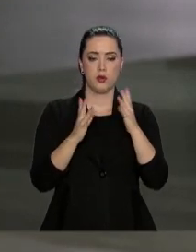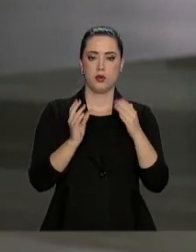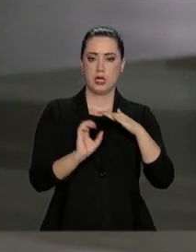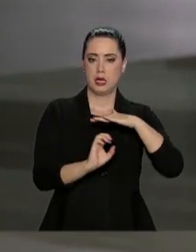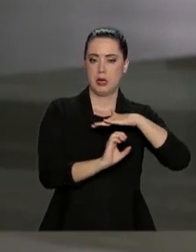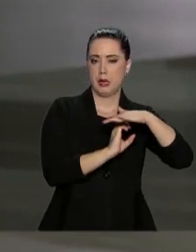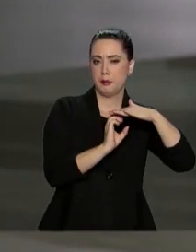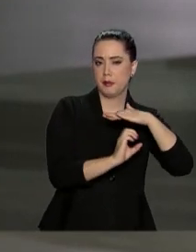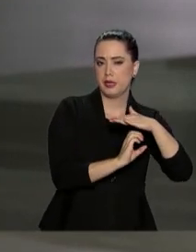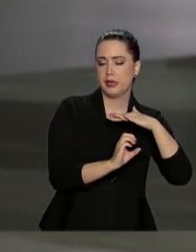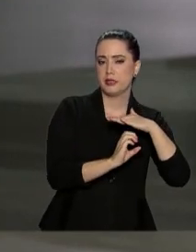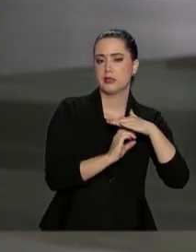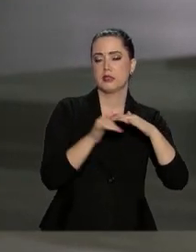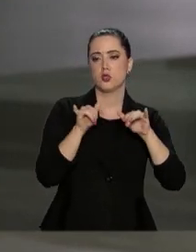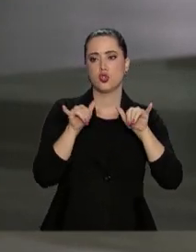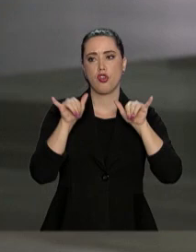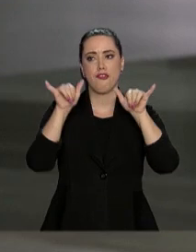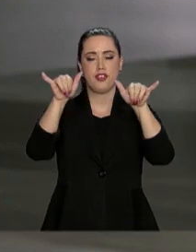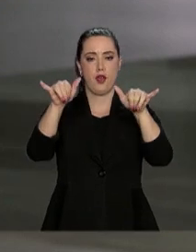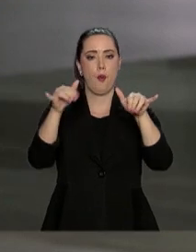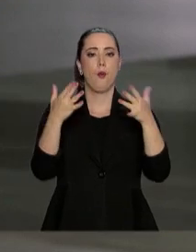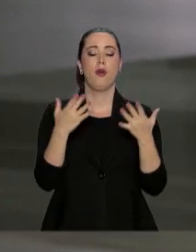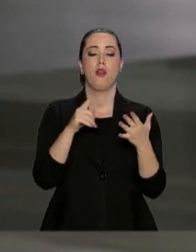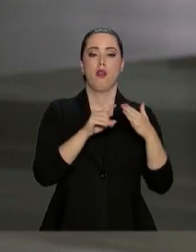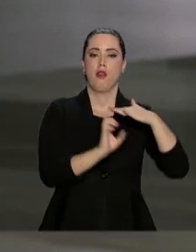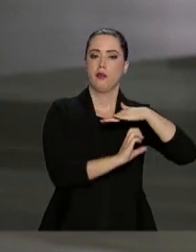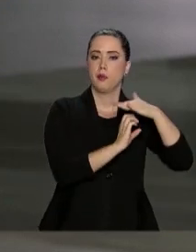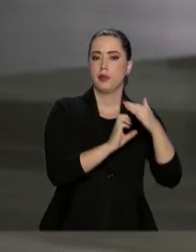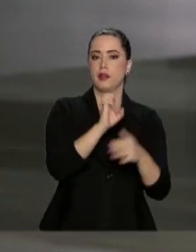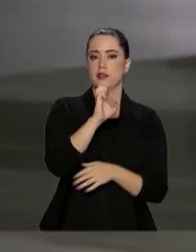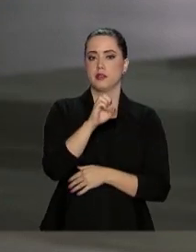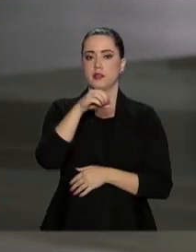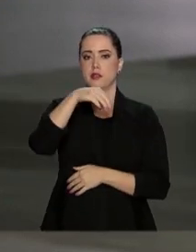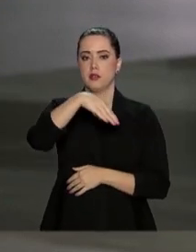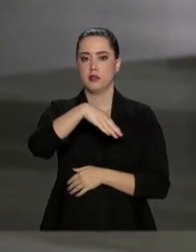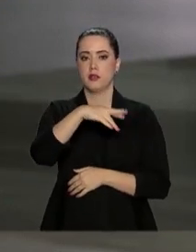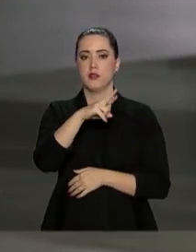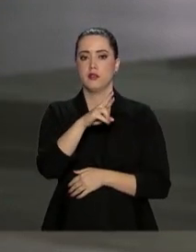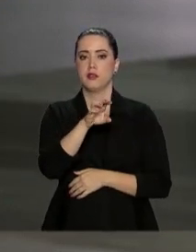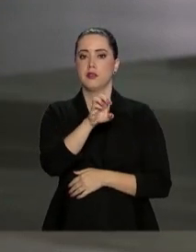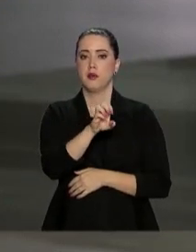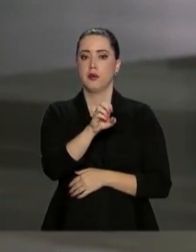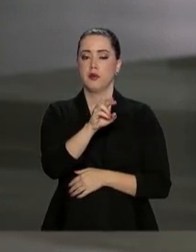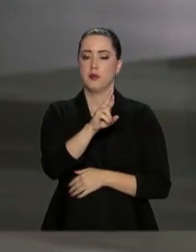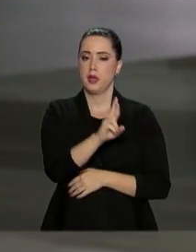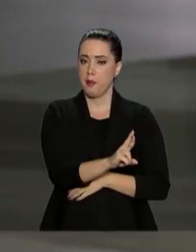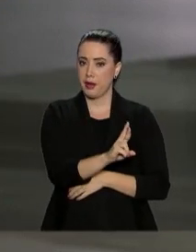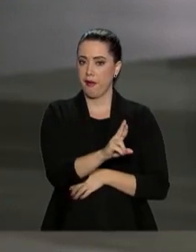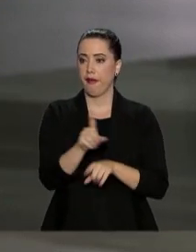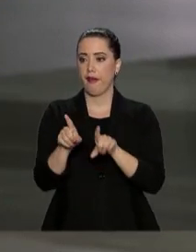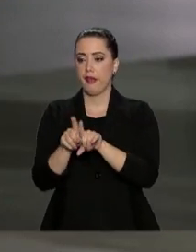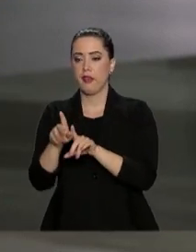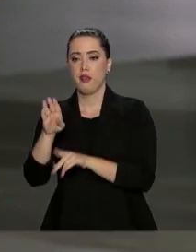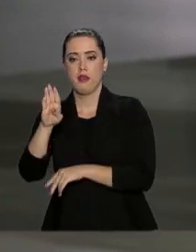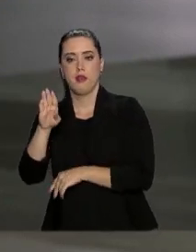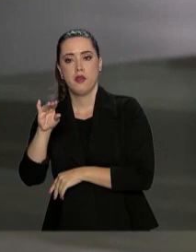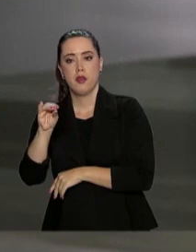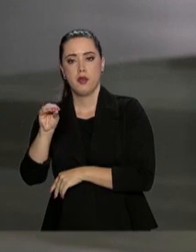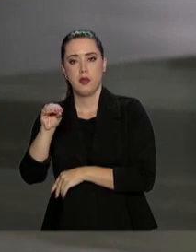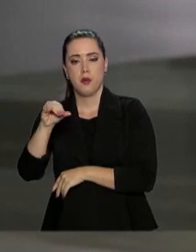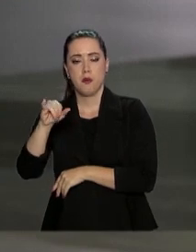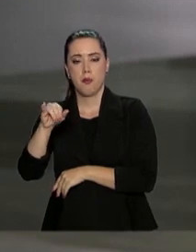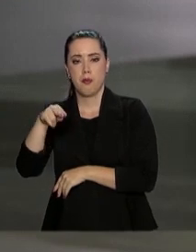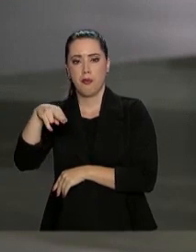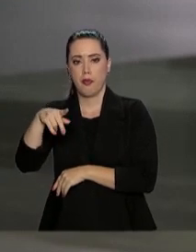fabricantes de aviões Embraer e Boeing. Segundo esse texto, o presidente Jair Bolsonaro recebeu detalhes